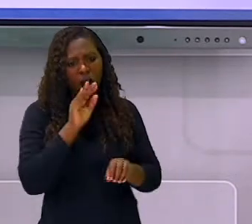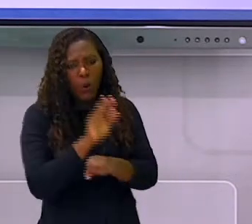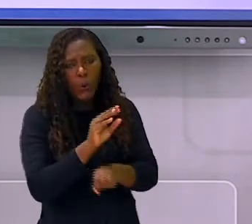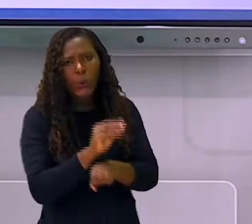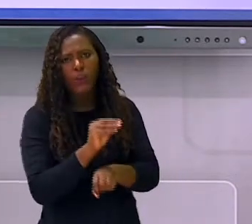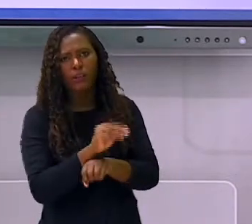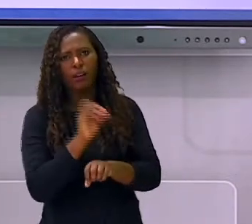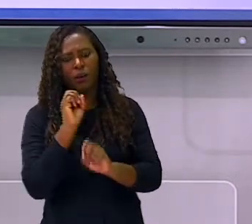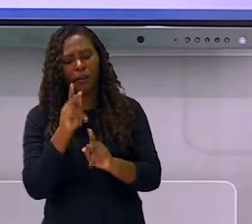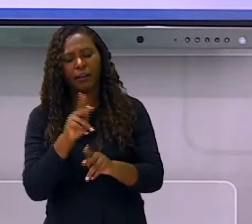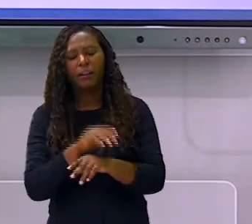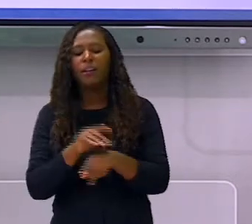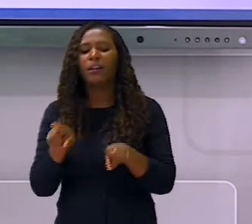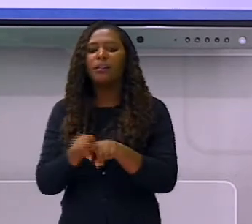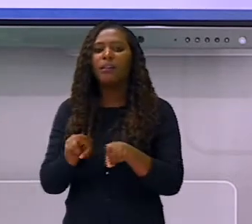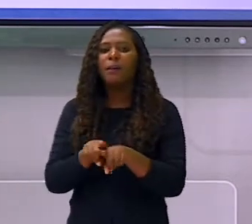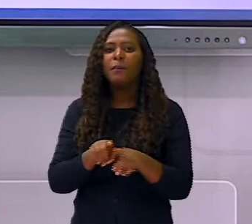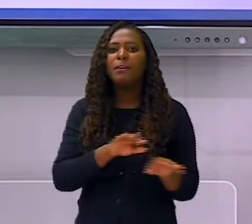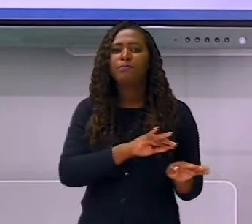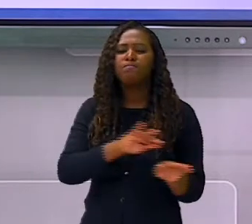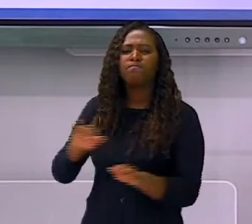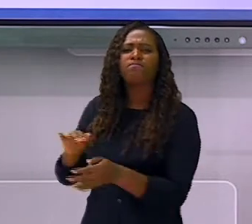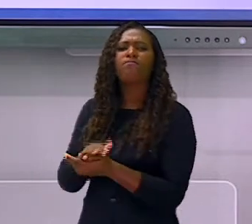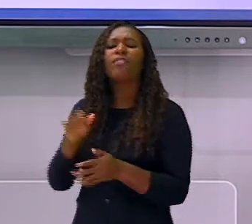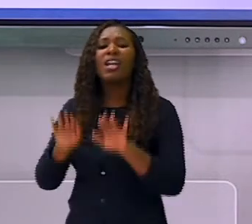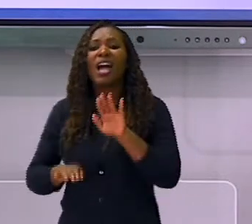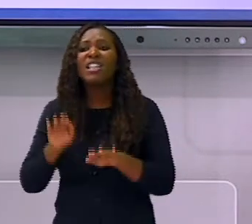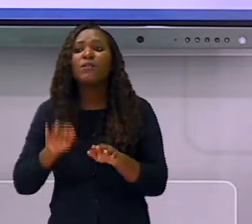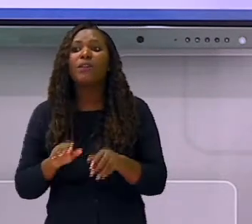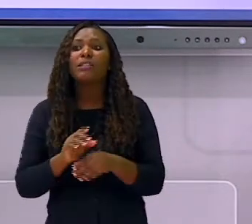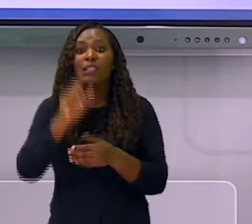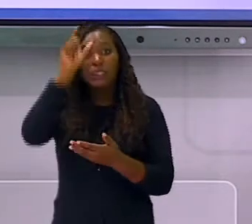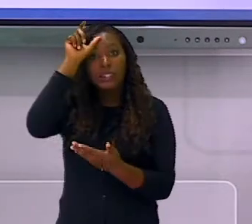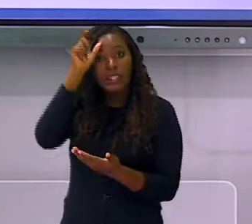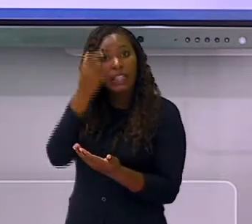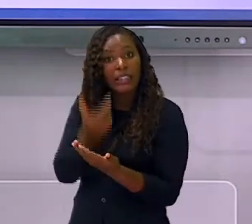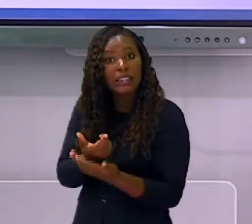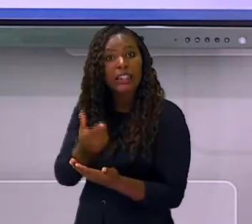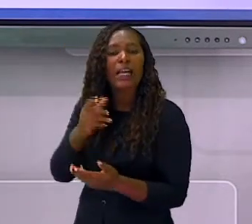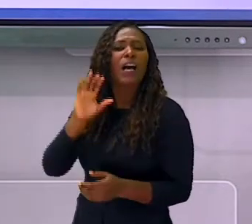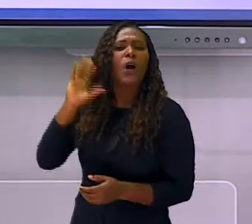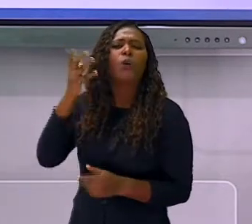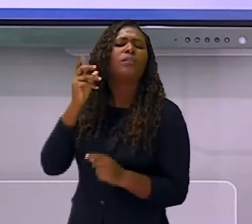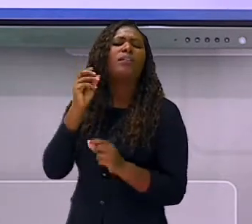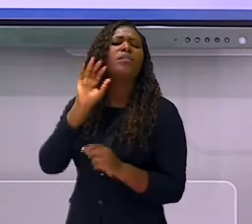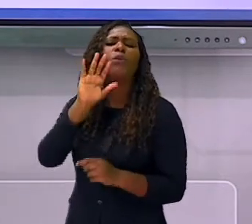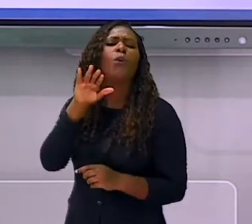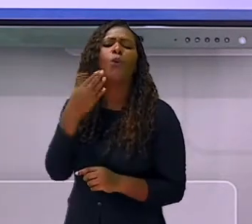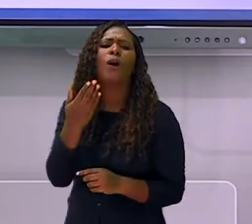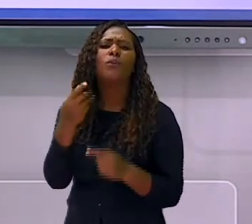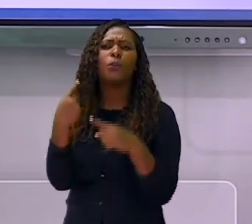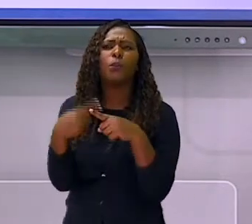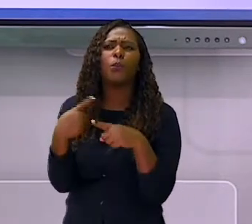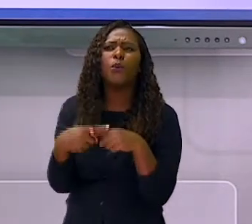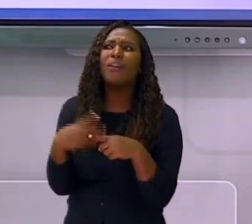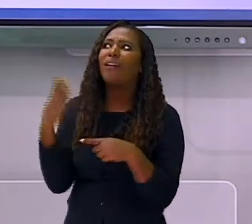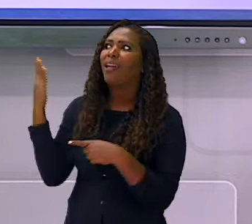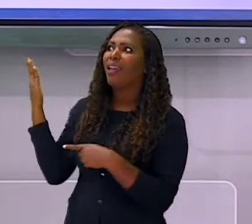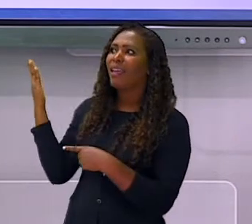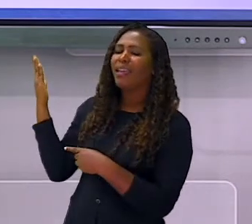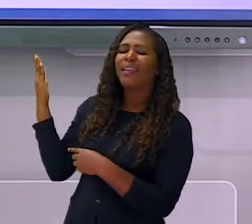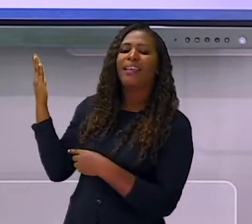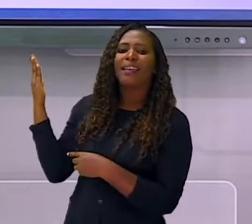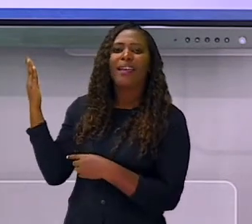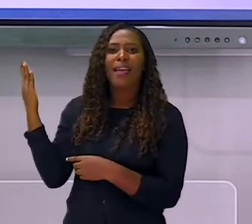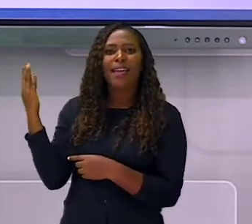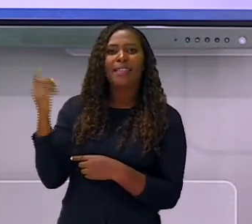aconteceu por causa de uma lesão encefálica, como o acidente vascular cerebral, por exemplo, que é chamado de AVC,